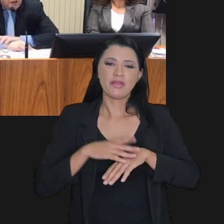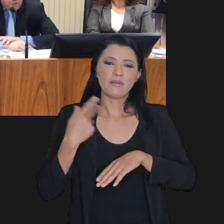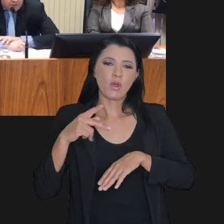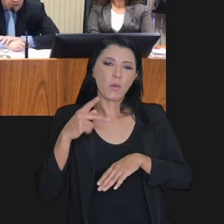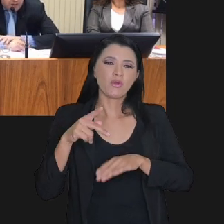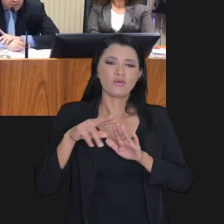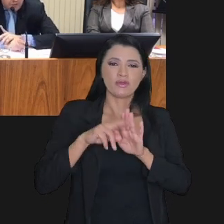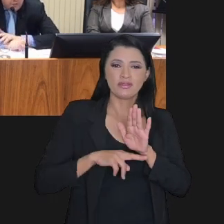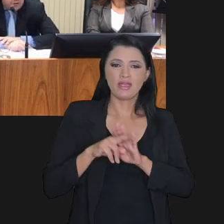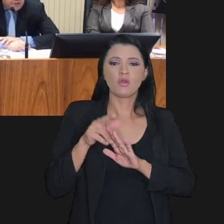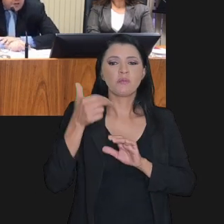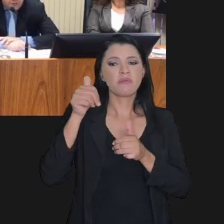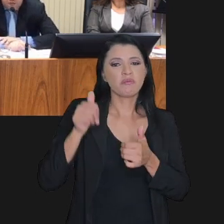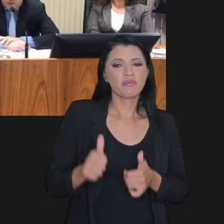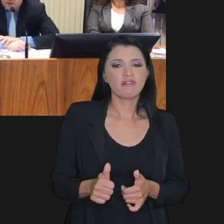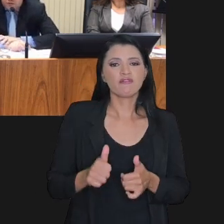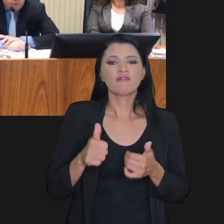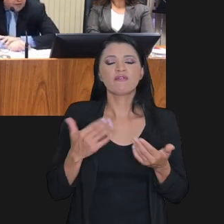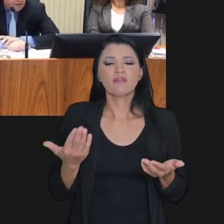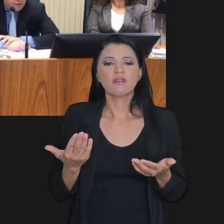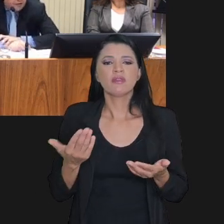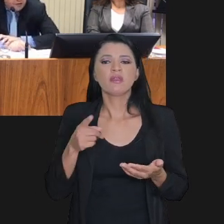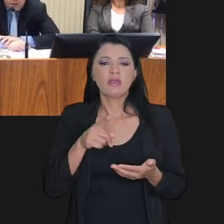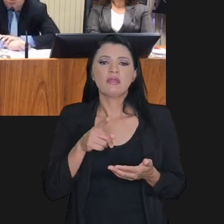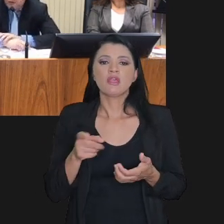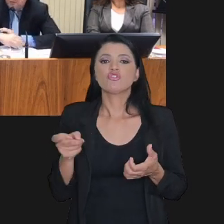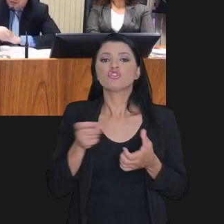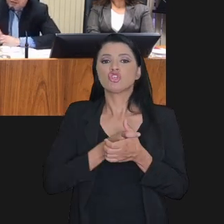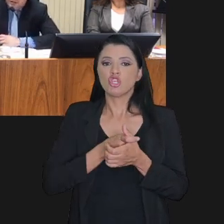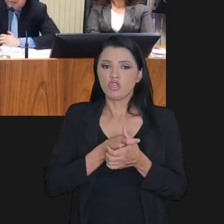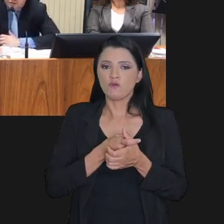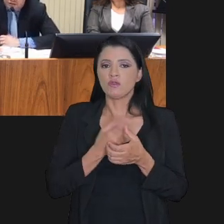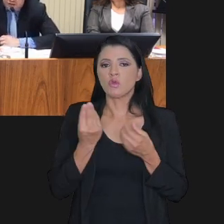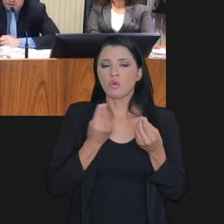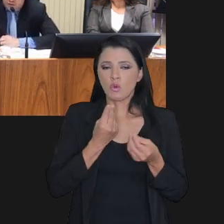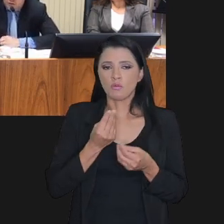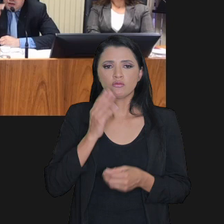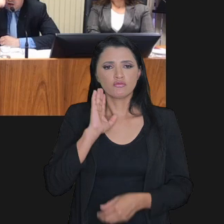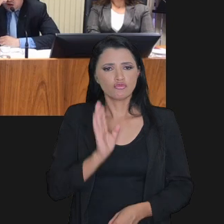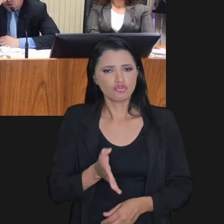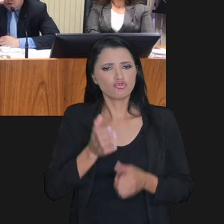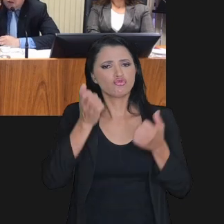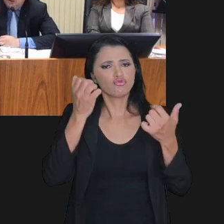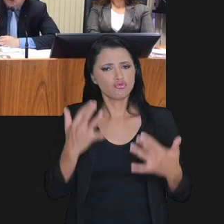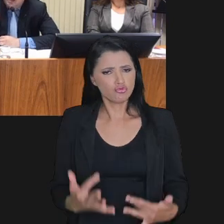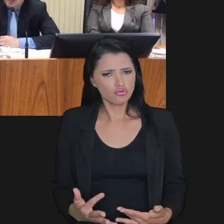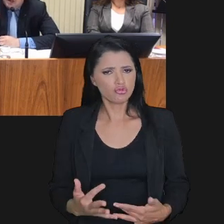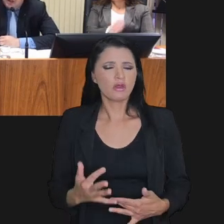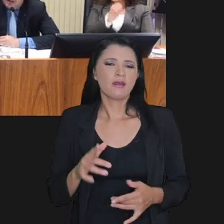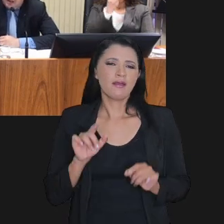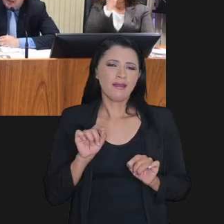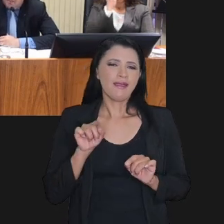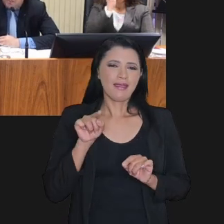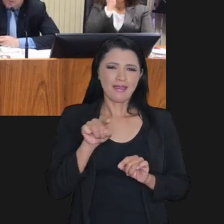disciplinar por esse ato próprios critérios para a ferição do grau de recuperabilidade das dívidas. Então, como eu tinha dito,